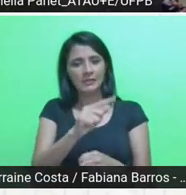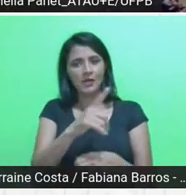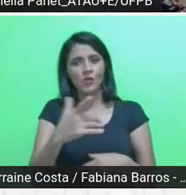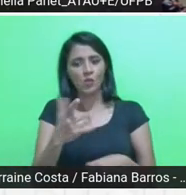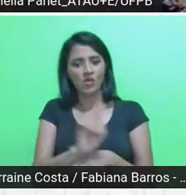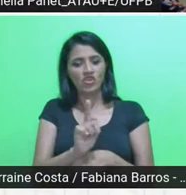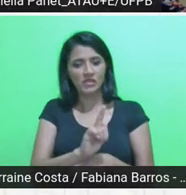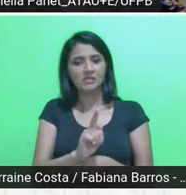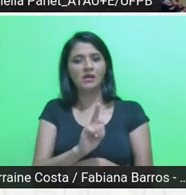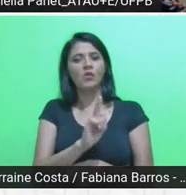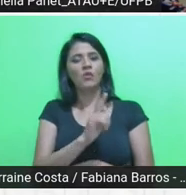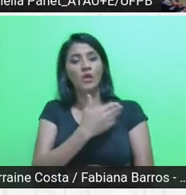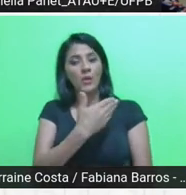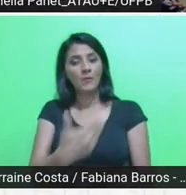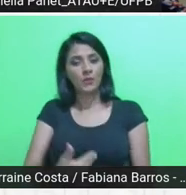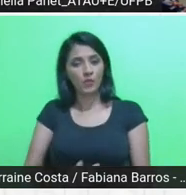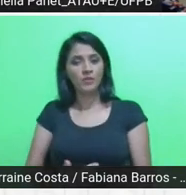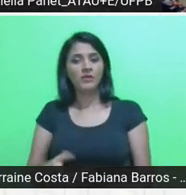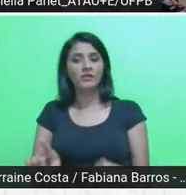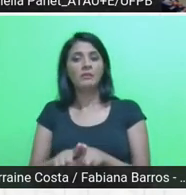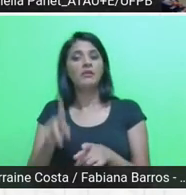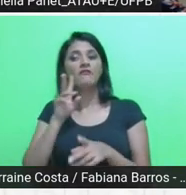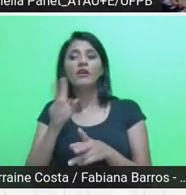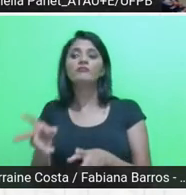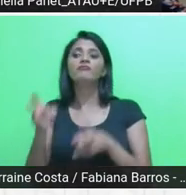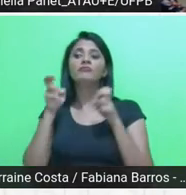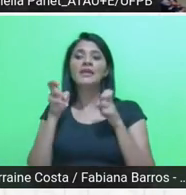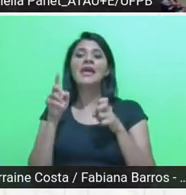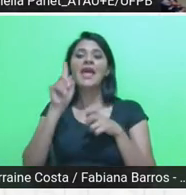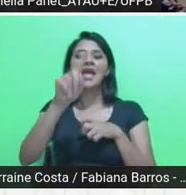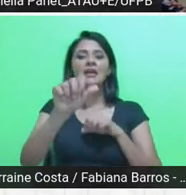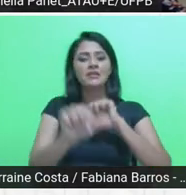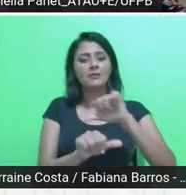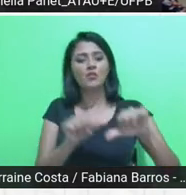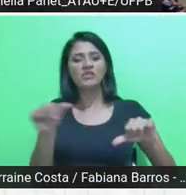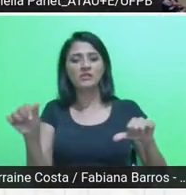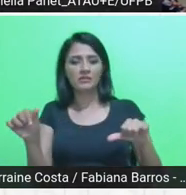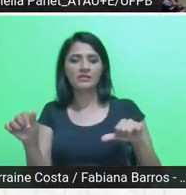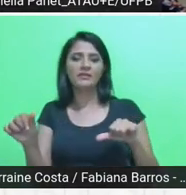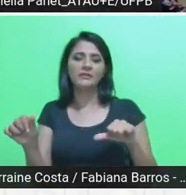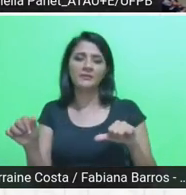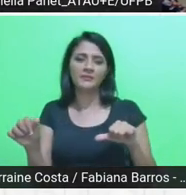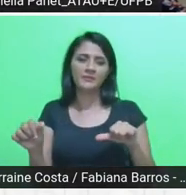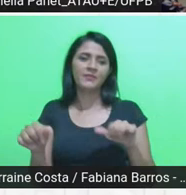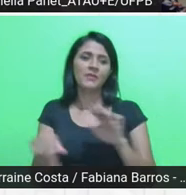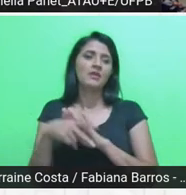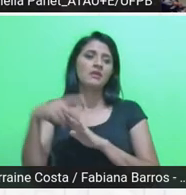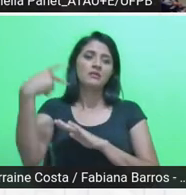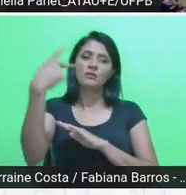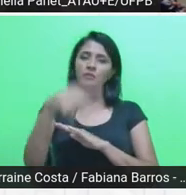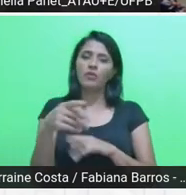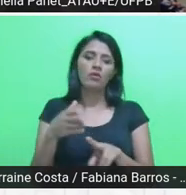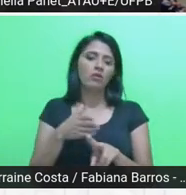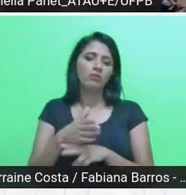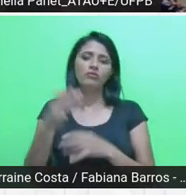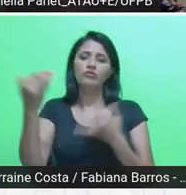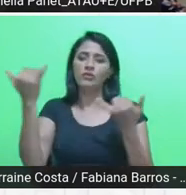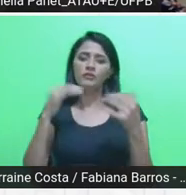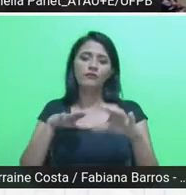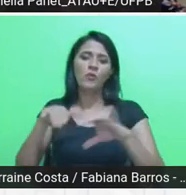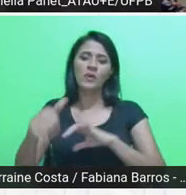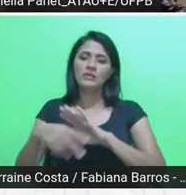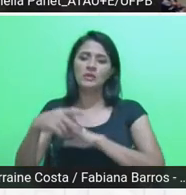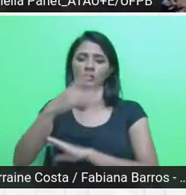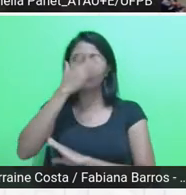conferir essa transformação do próprio paradigma de formação dos arquitetos